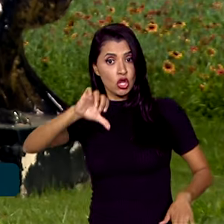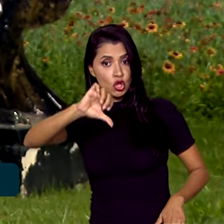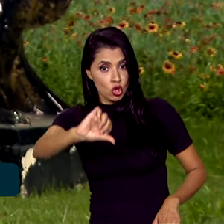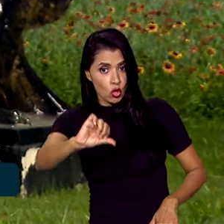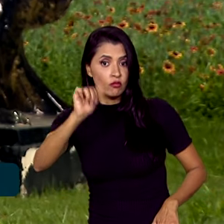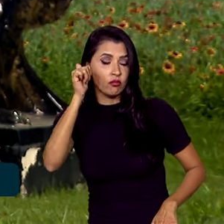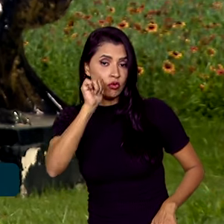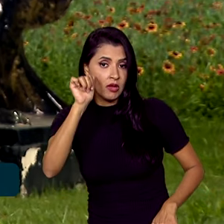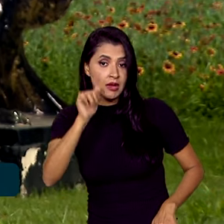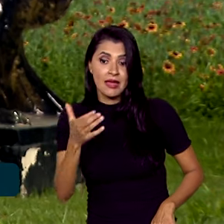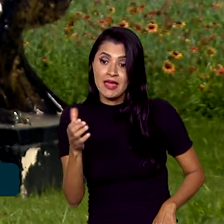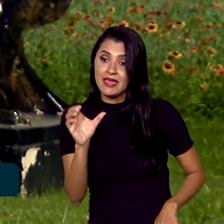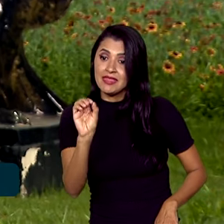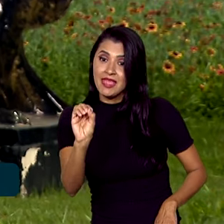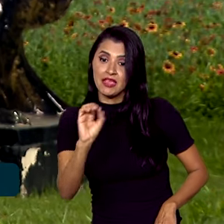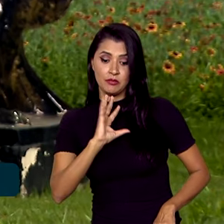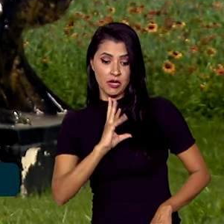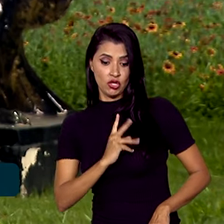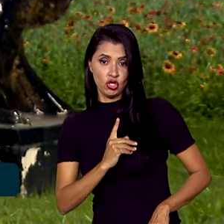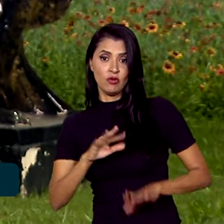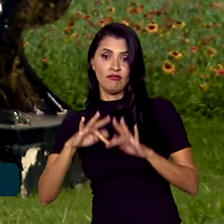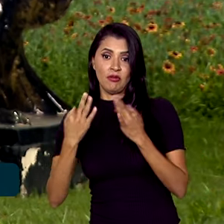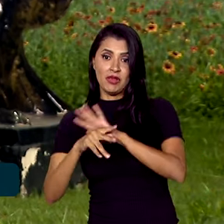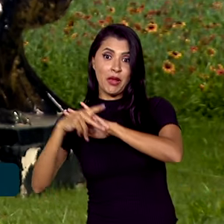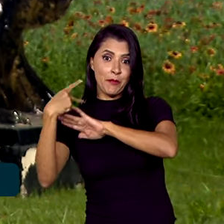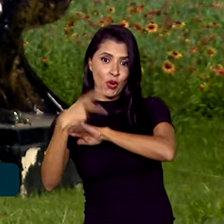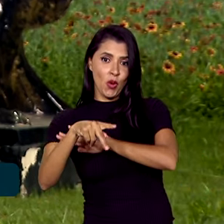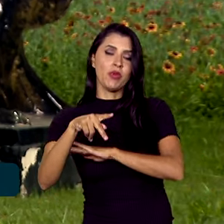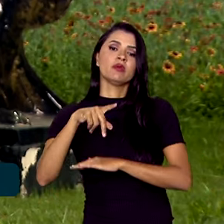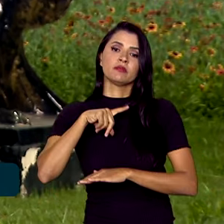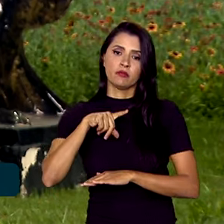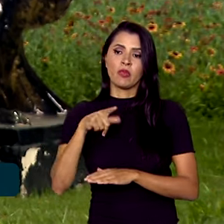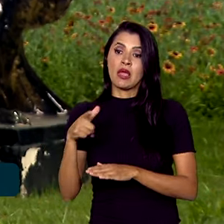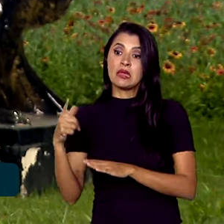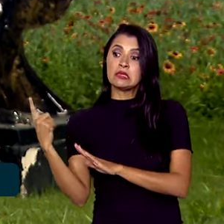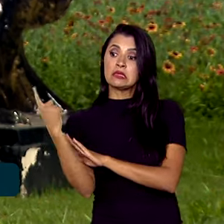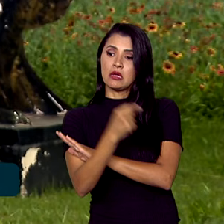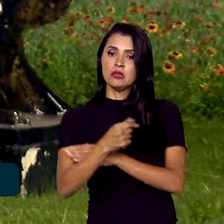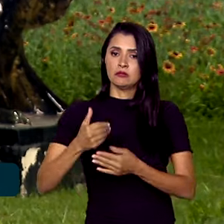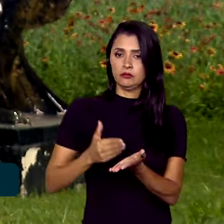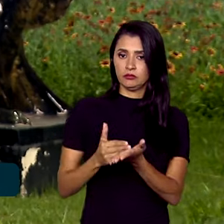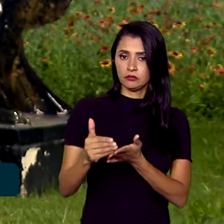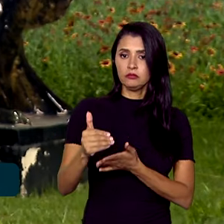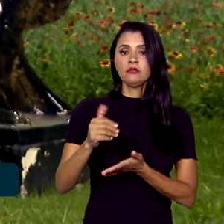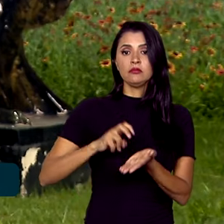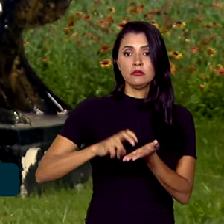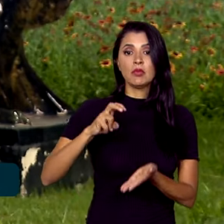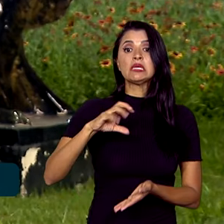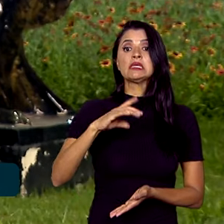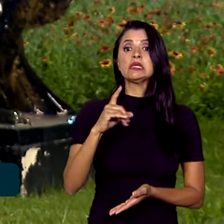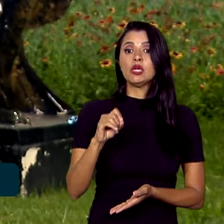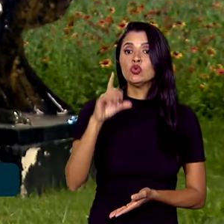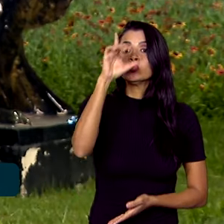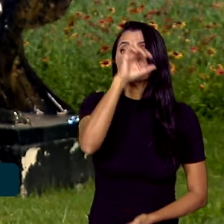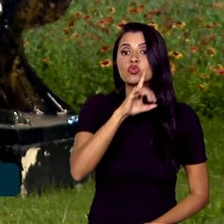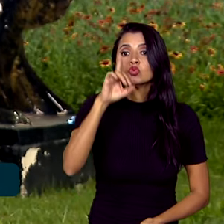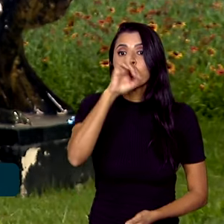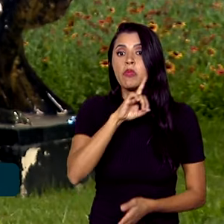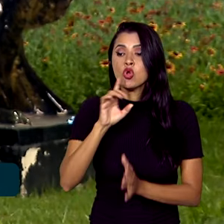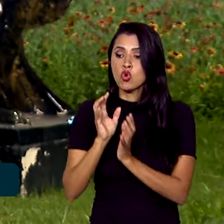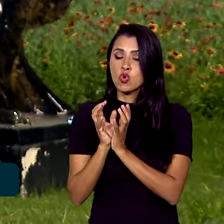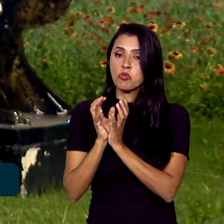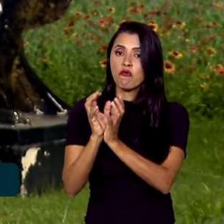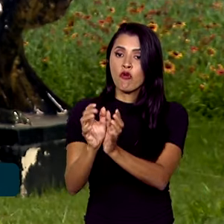10 palestinos familiares dos brasileiros. A saída de Gaza começou na manhã de domingo, quando o grupo foi para o controle migratório